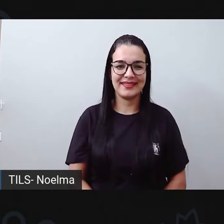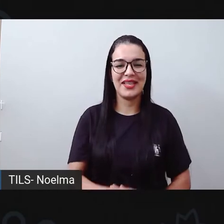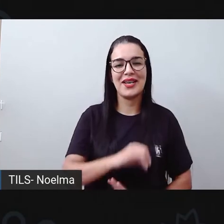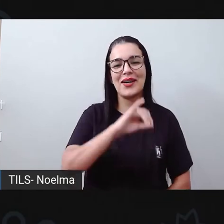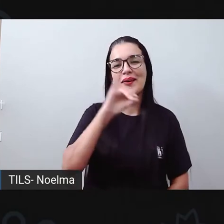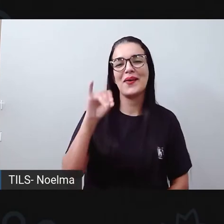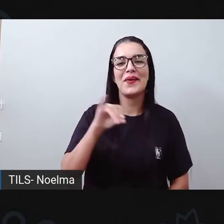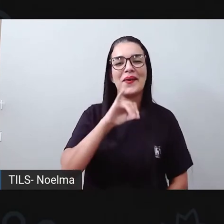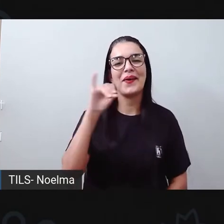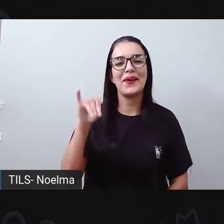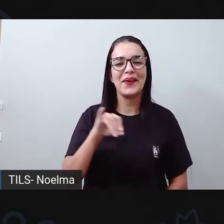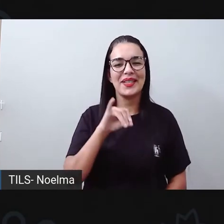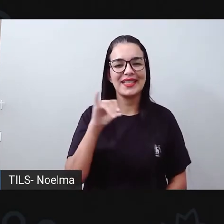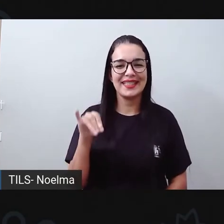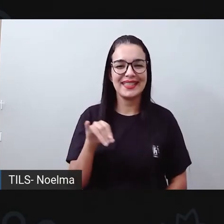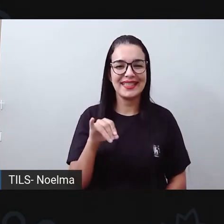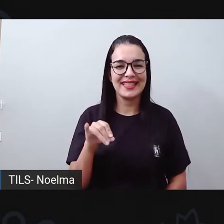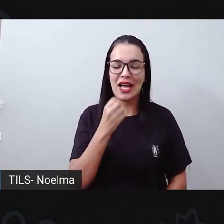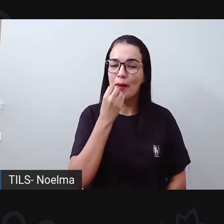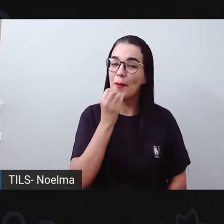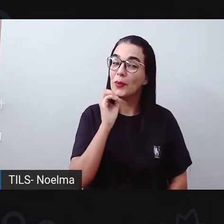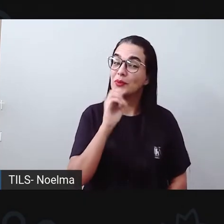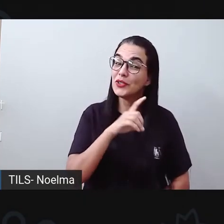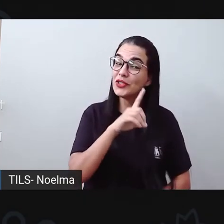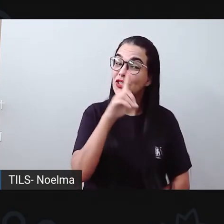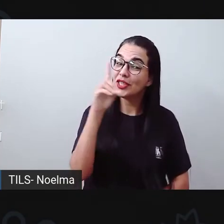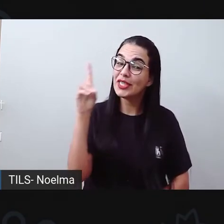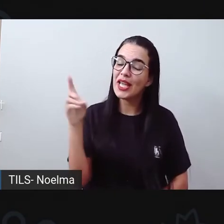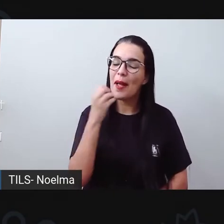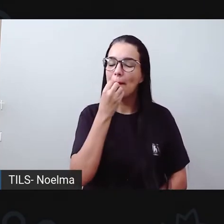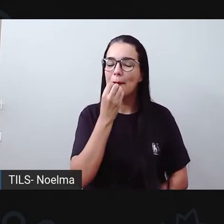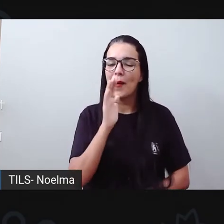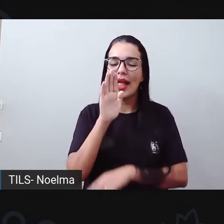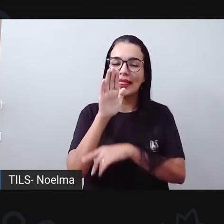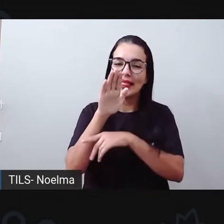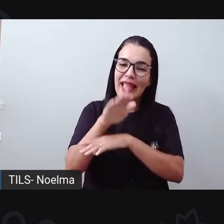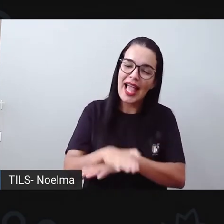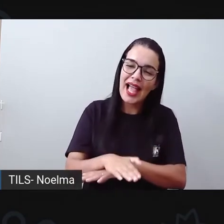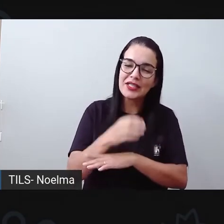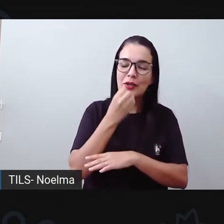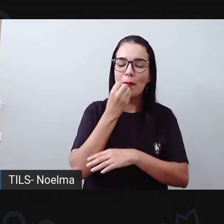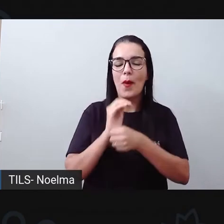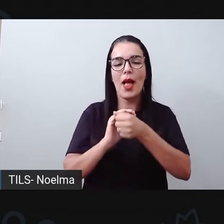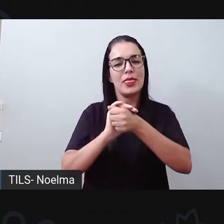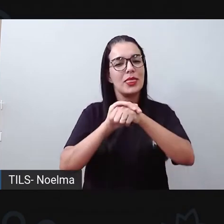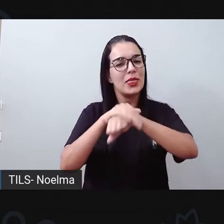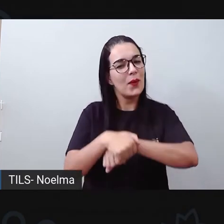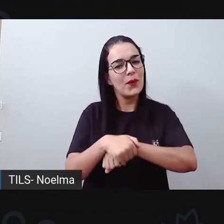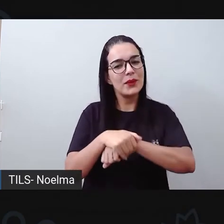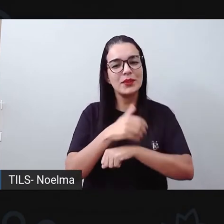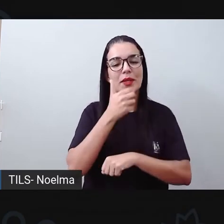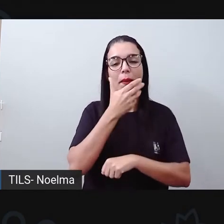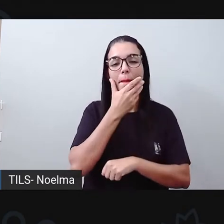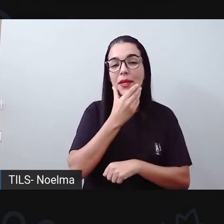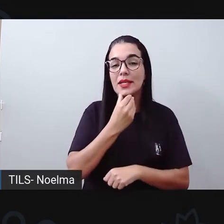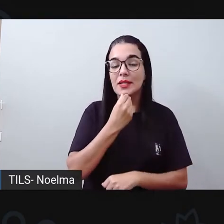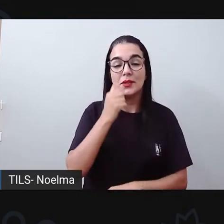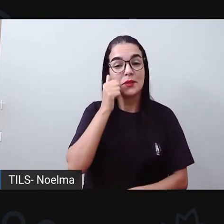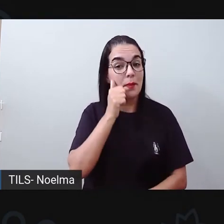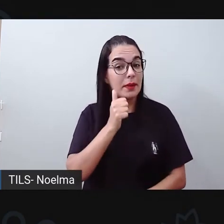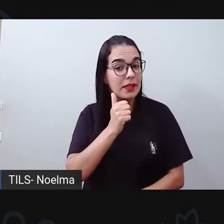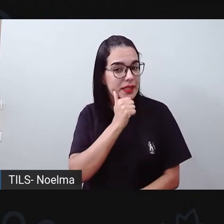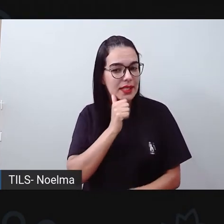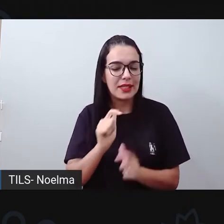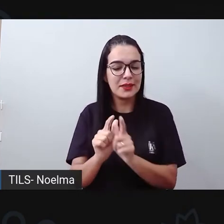Olá! Bom dia, boa tarde, boa noite, meninos e meninas das turmas do quinto ano.